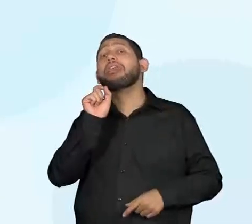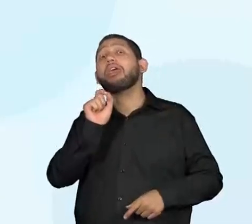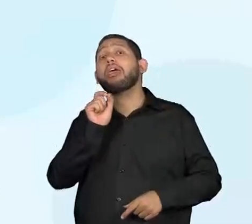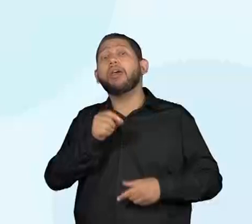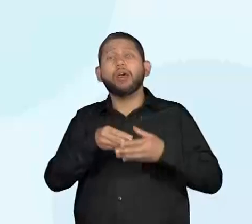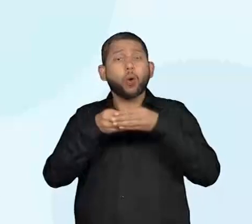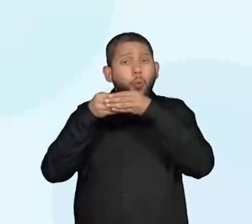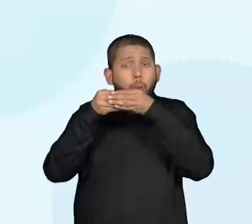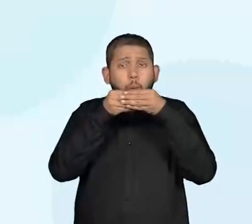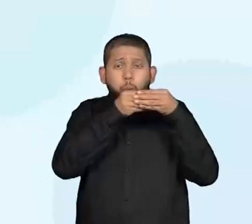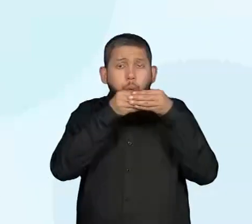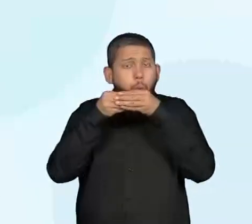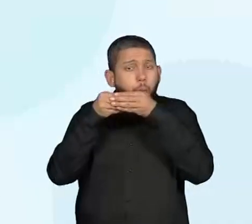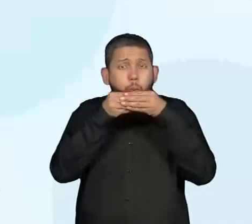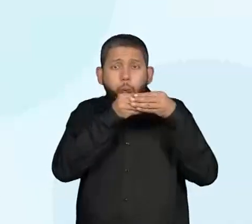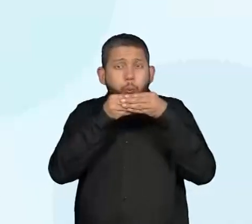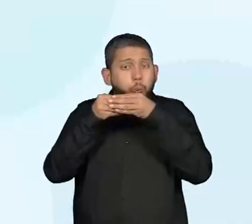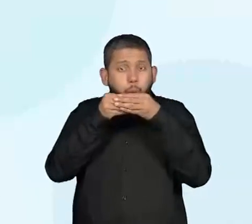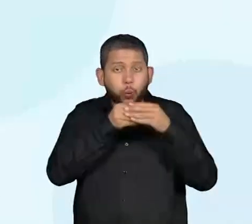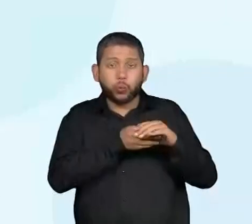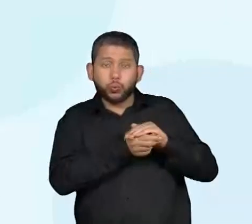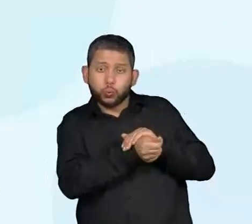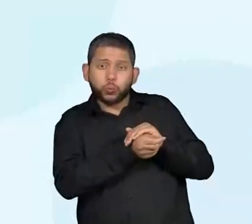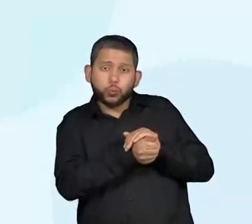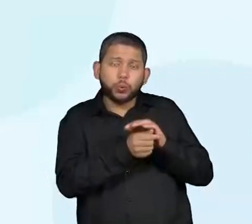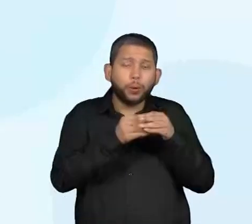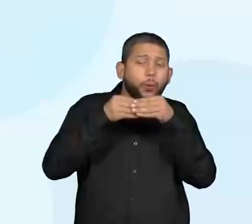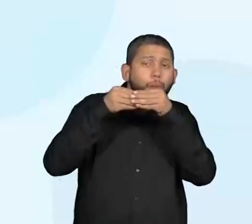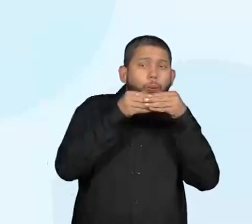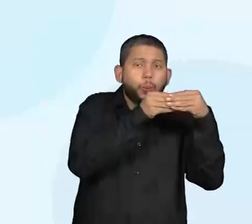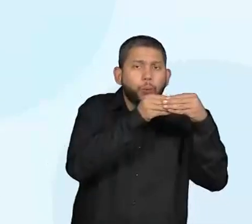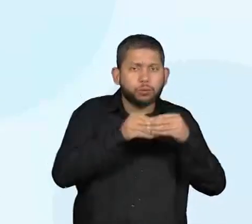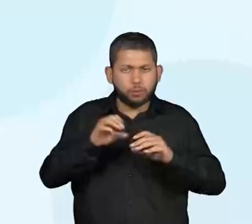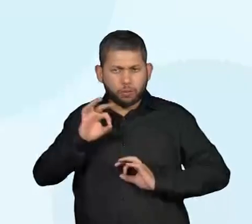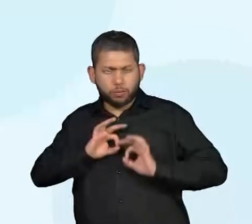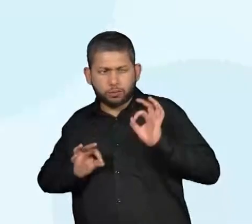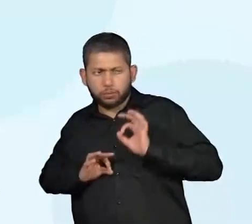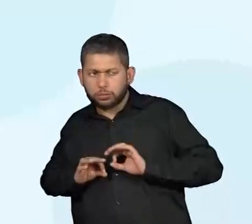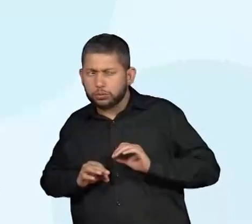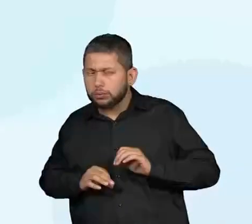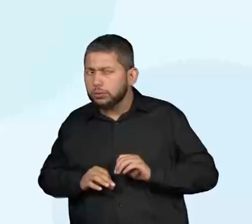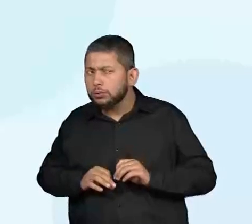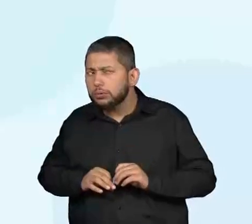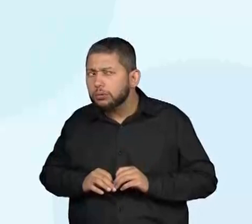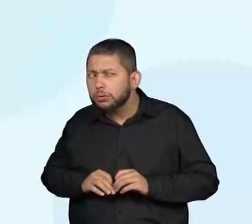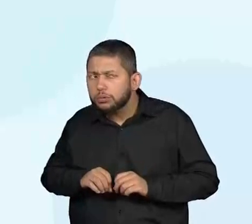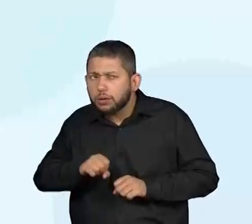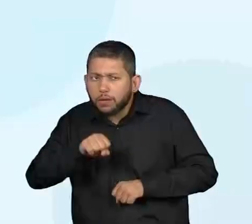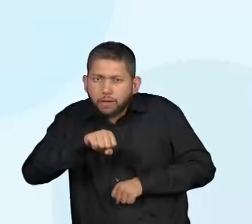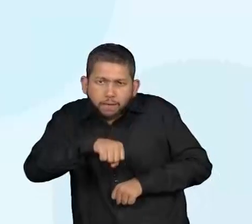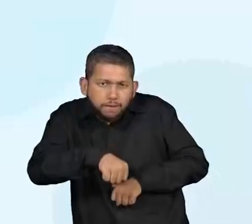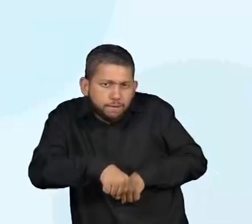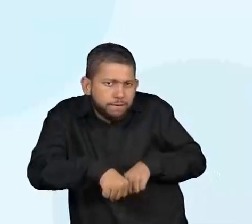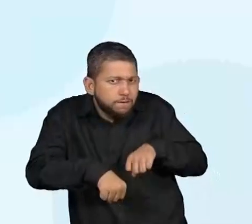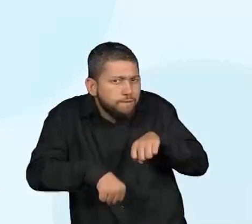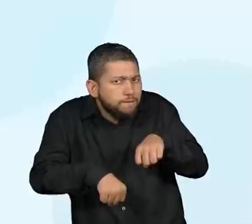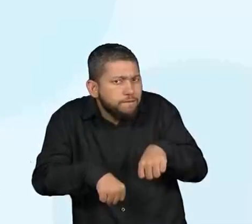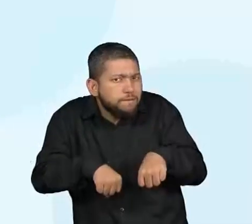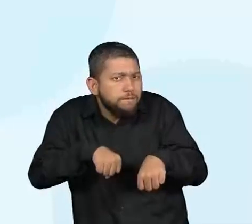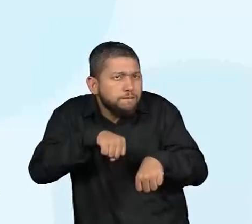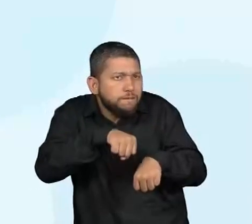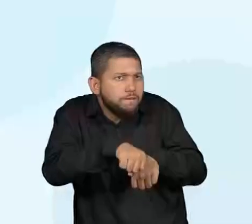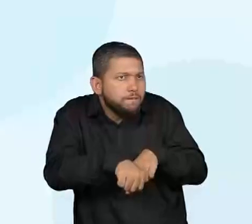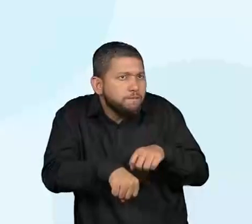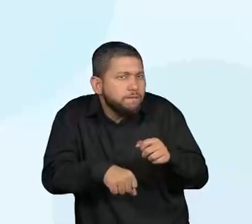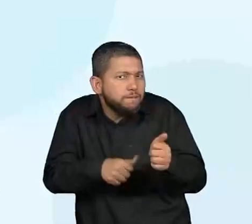da gatinha do Jabuti e se aproxima. Olha, então, a gente percebe aqui